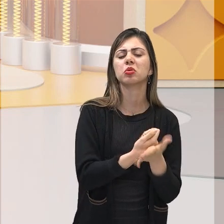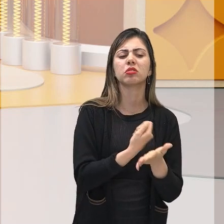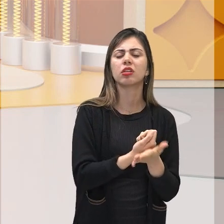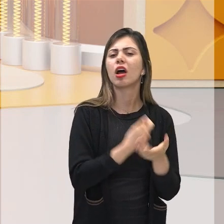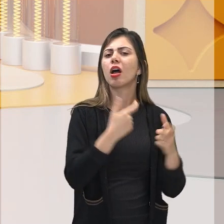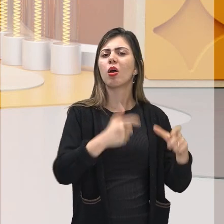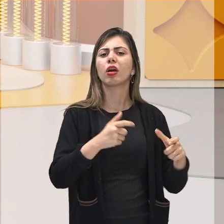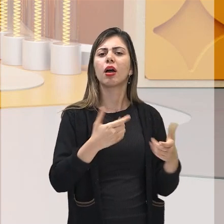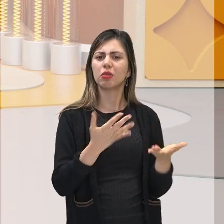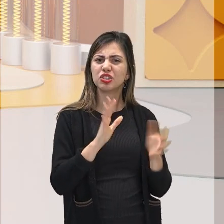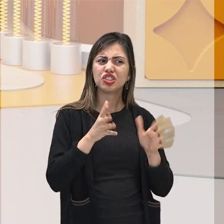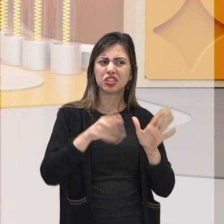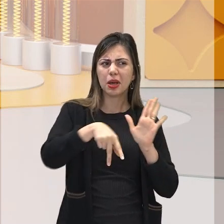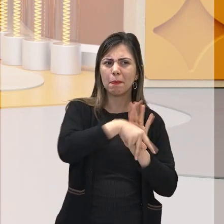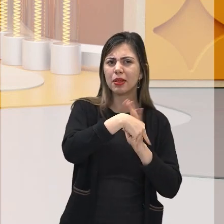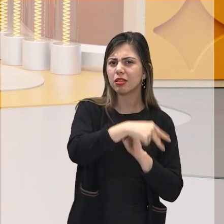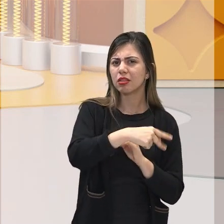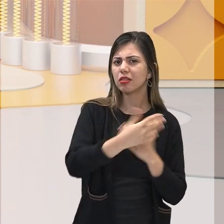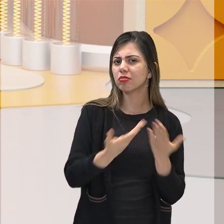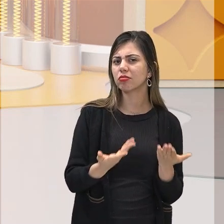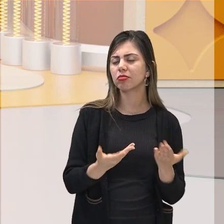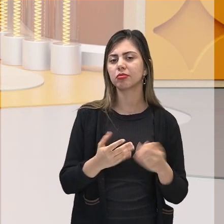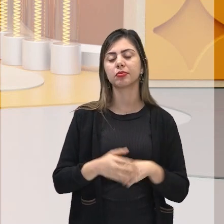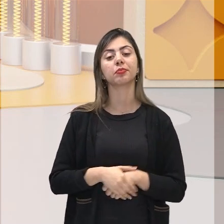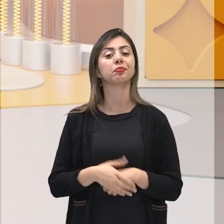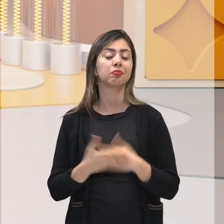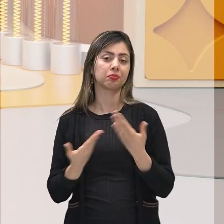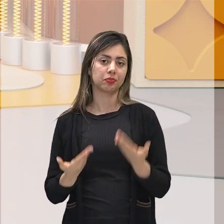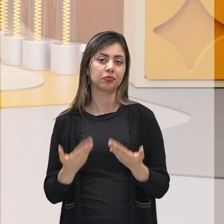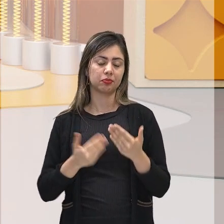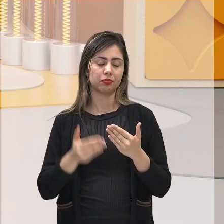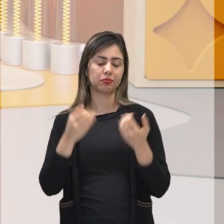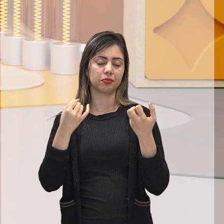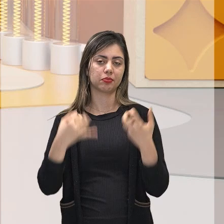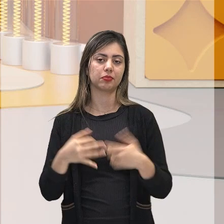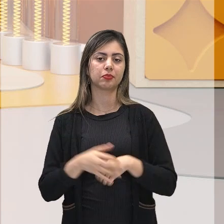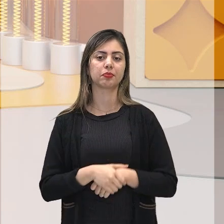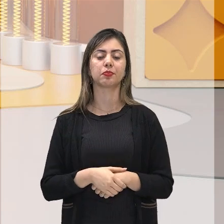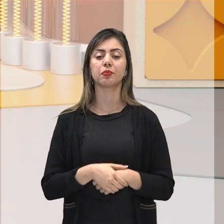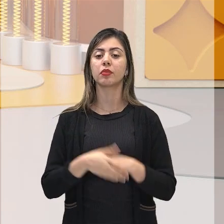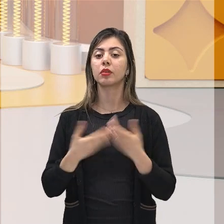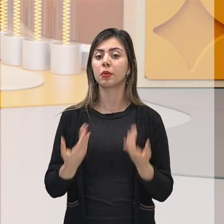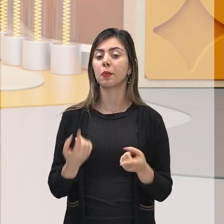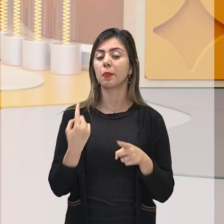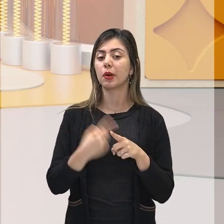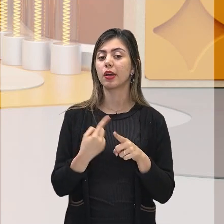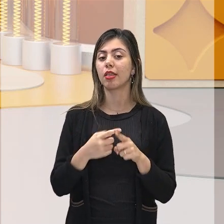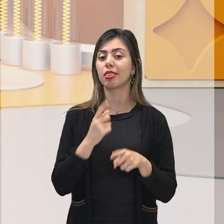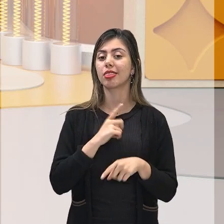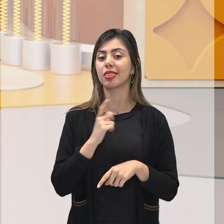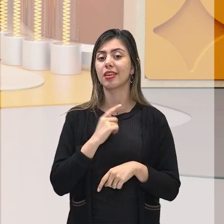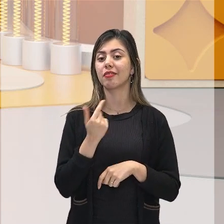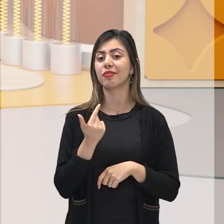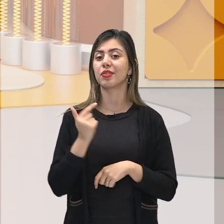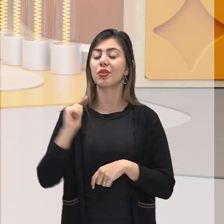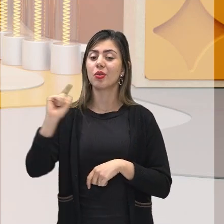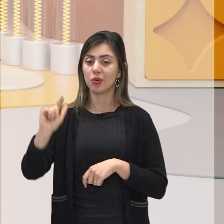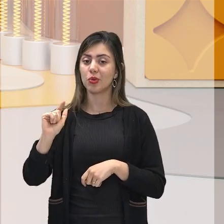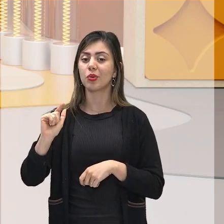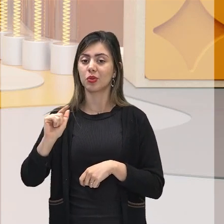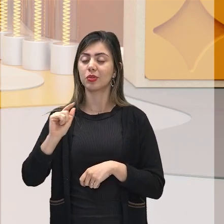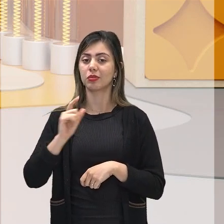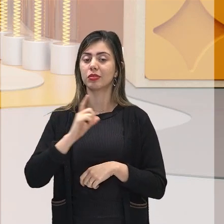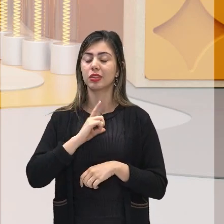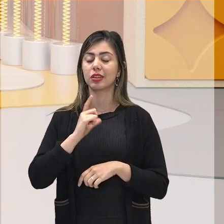não são donos dessas terras e eles moram há tanto tempo? Justamente por conta de uma outra questão que foi colocada em vigor